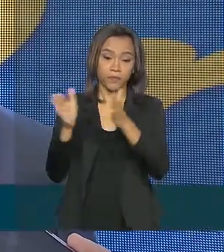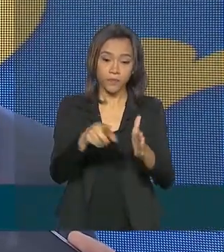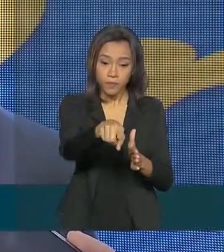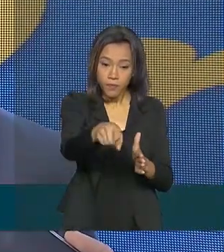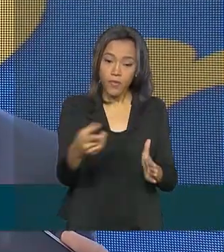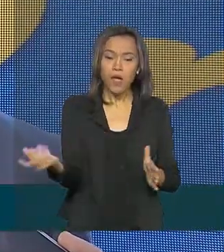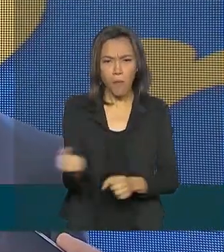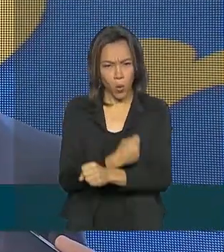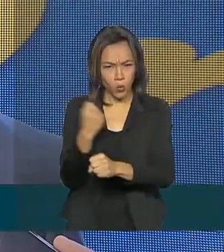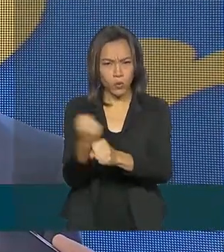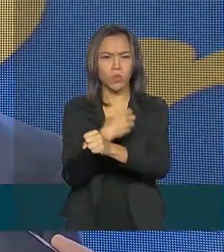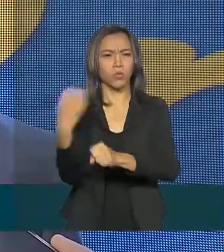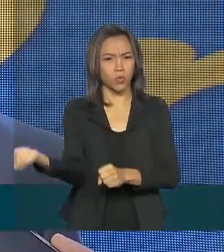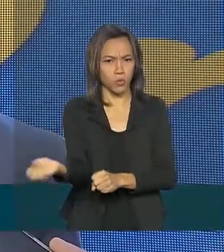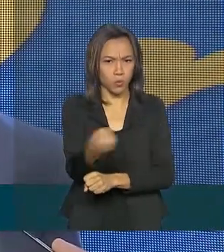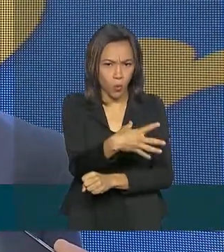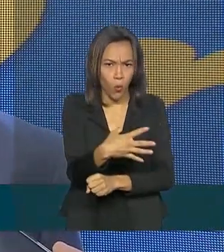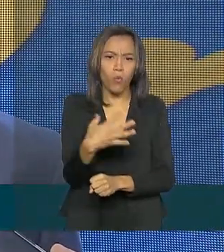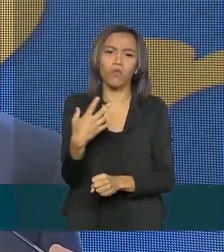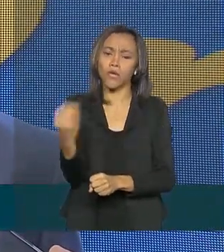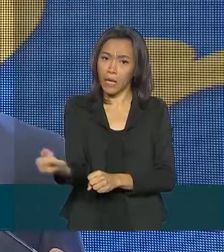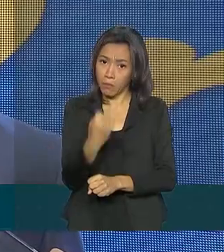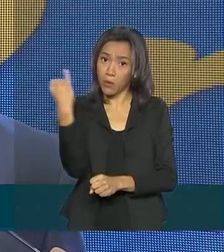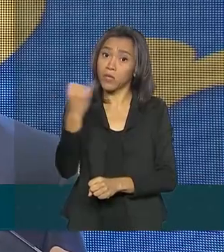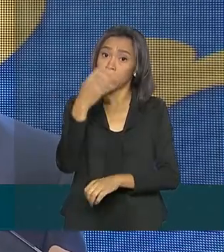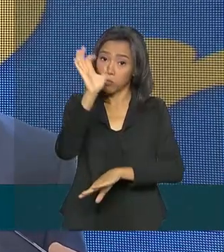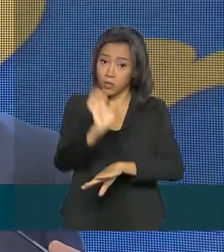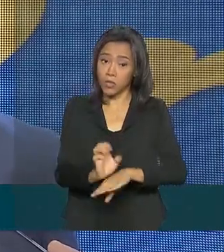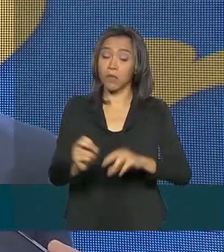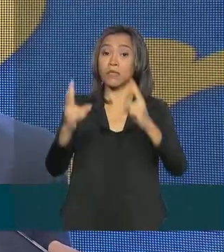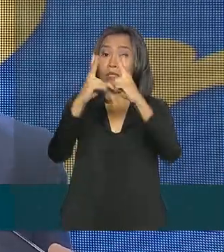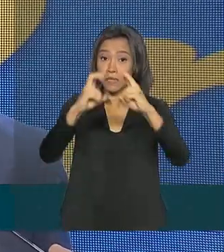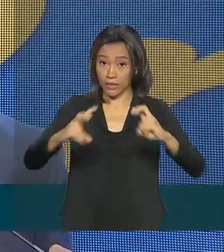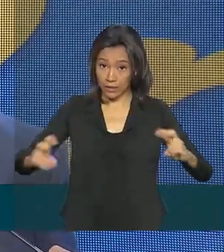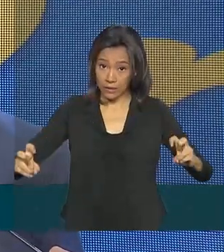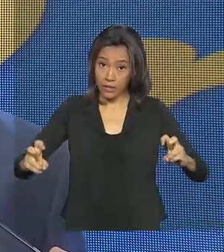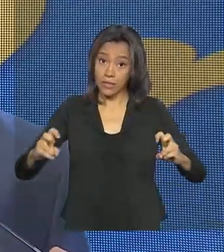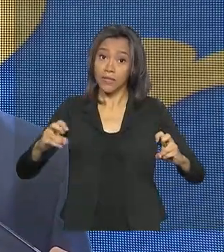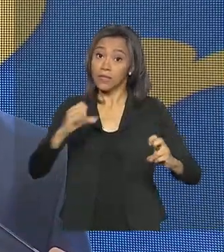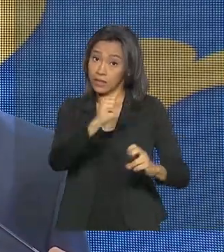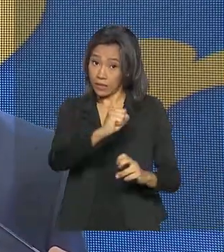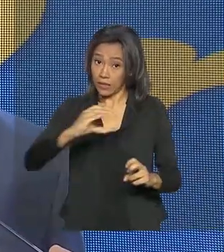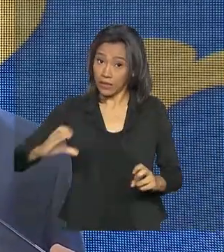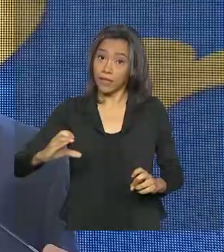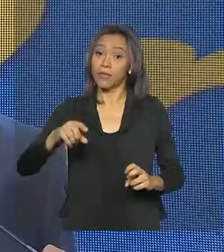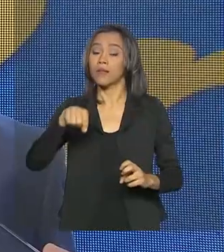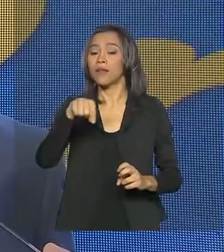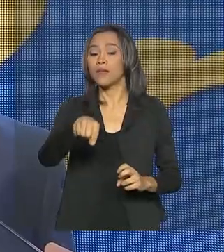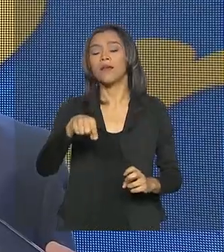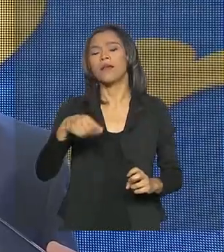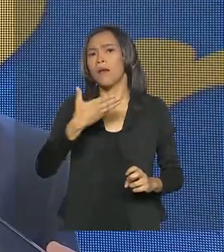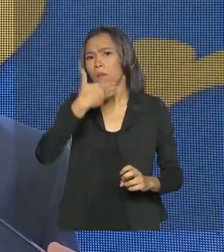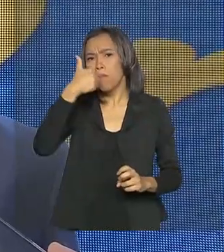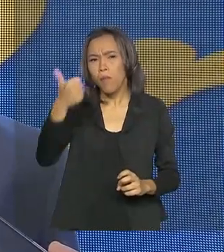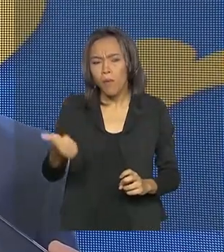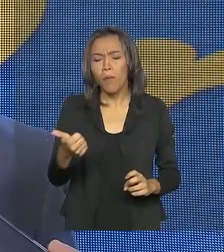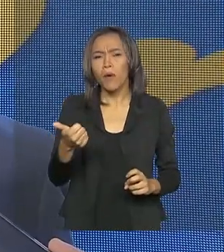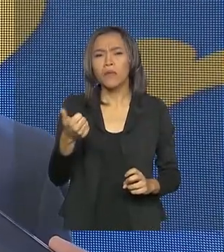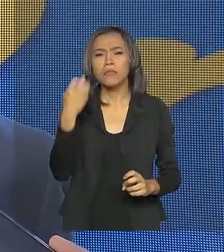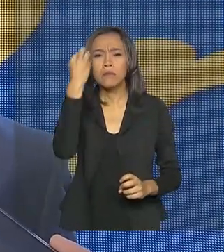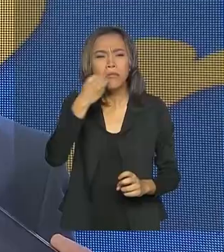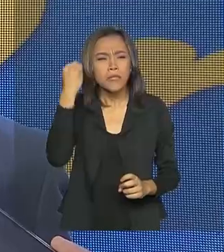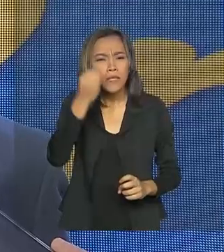que é realmente uma obra muito importante para o estado de Santa Catarina, ele reflete todo o trabalho do nosso time para prover uma experiência